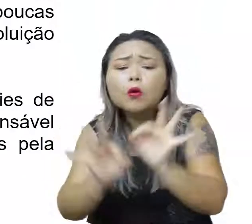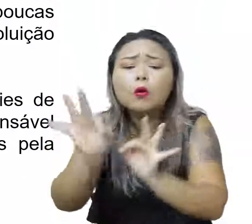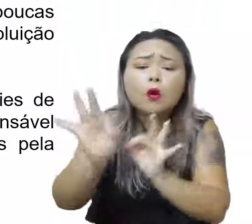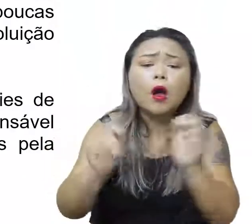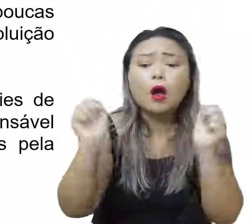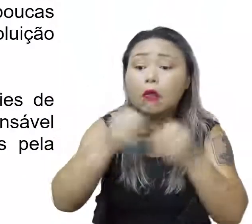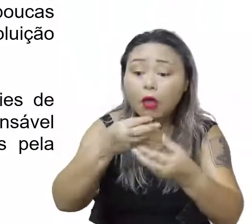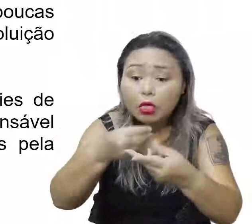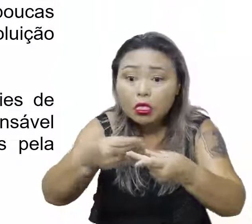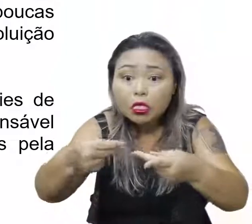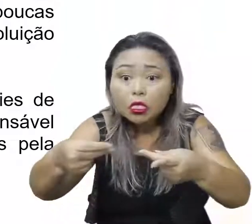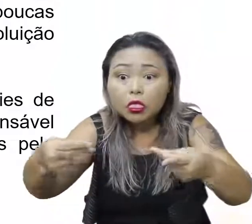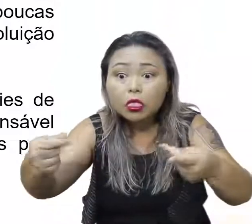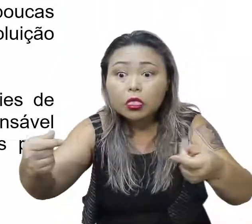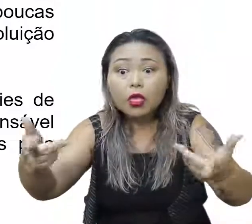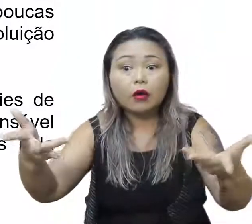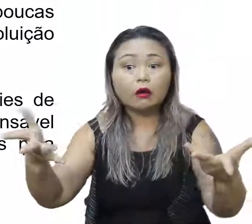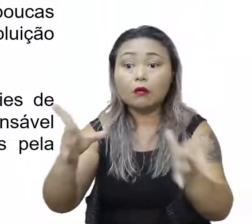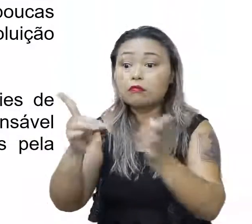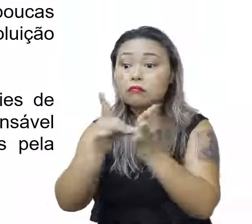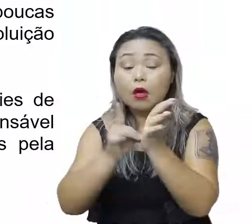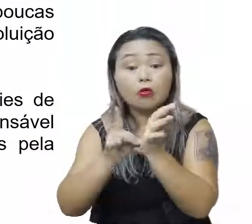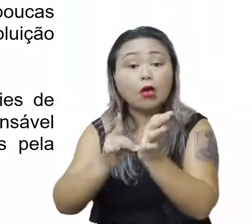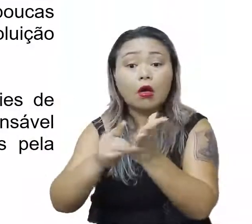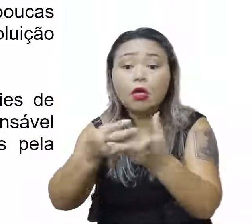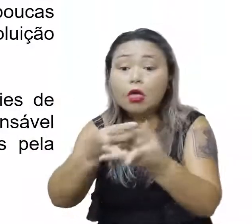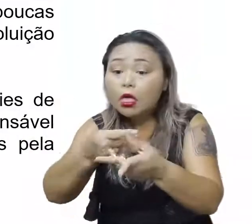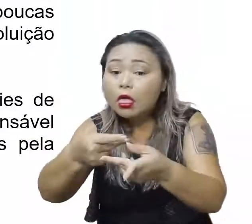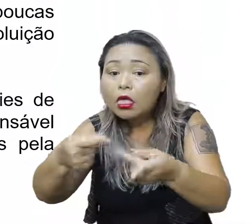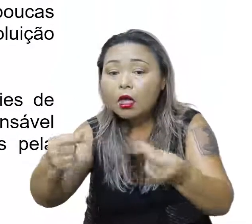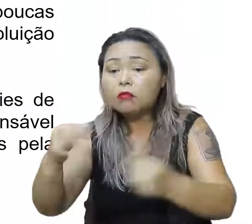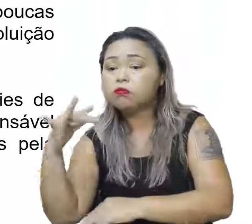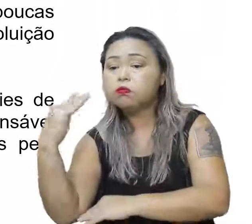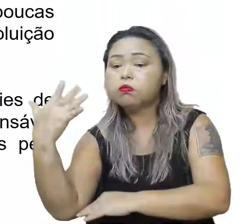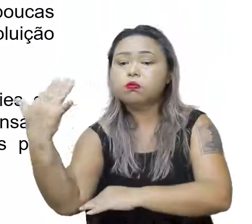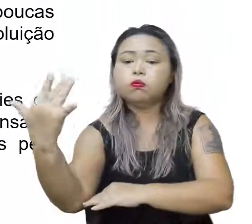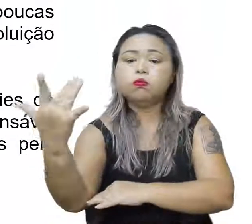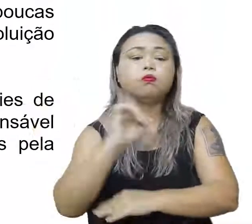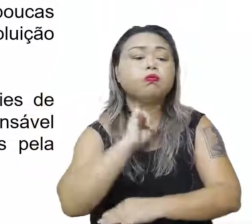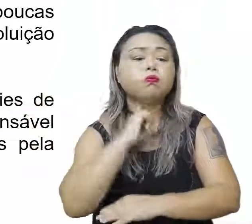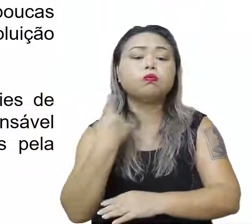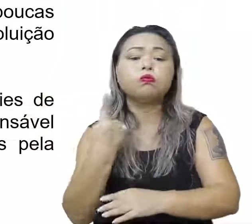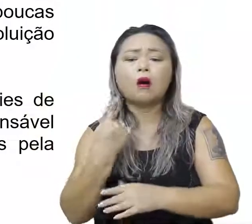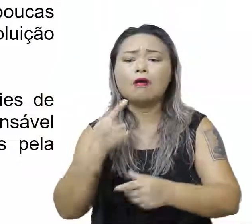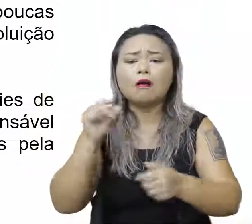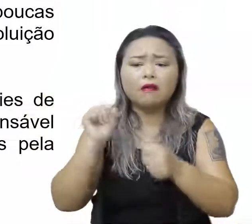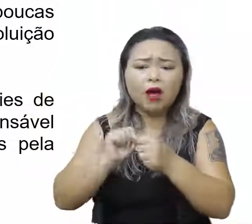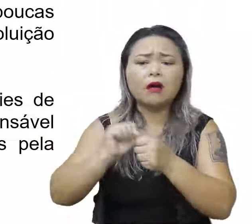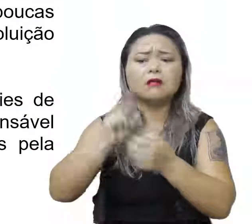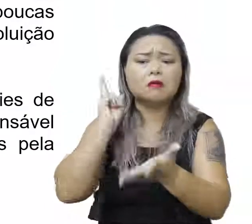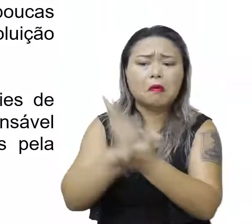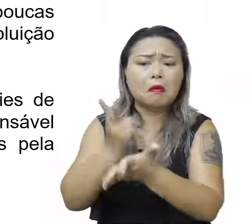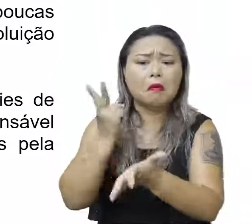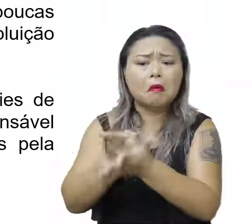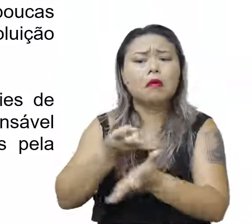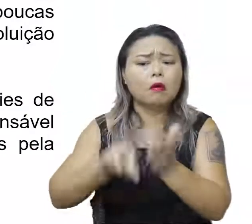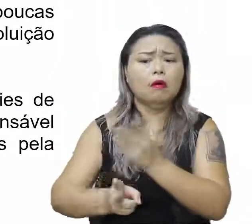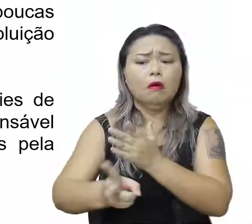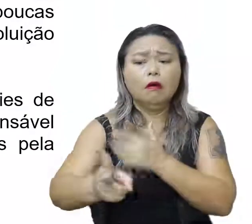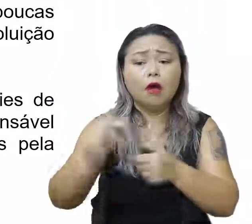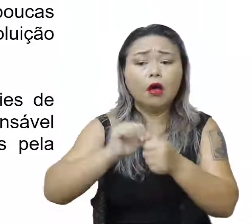podem desaparecer em poucas décadas no mundo se o desmatamento e a poluição discriminada estiverem em continuidade.